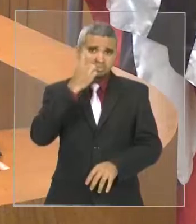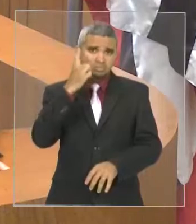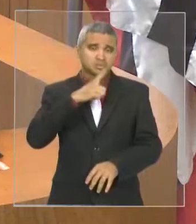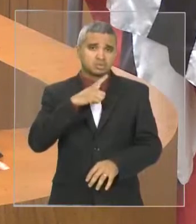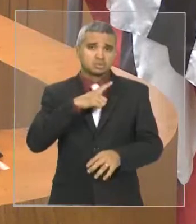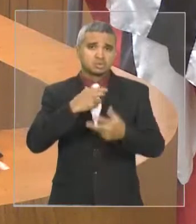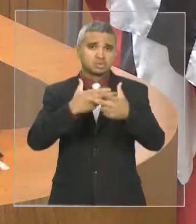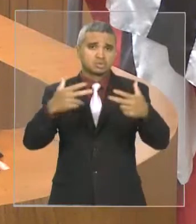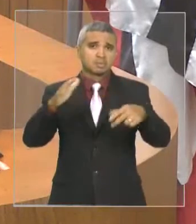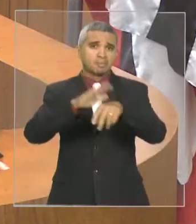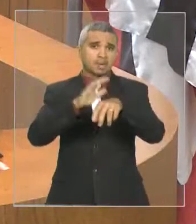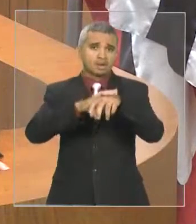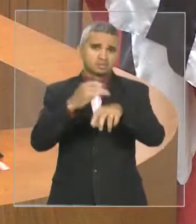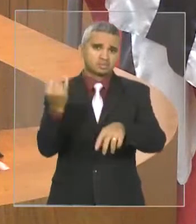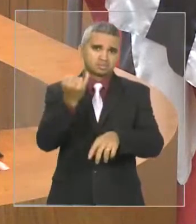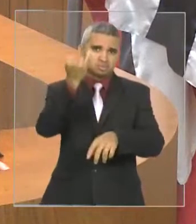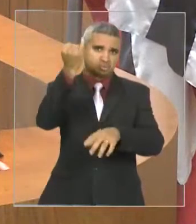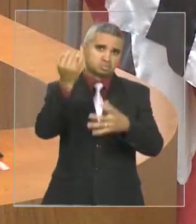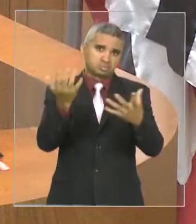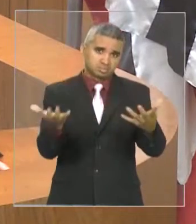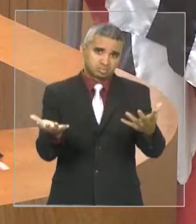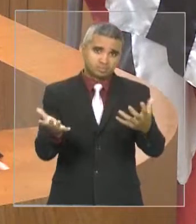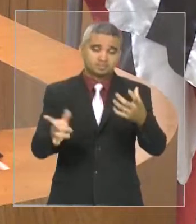importante para fazer, mas vamos lá. Segundo,